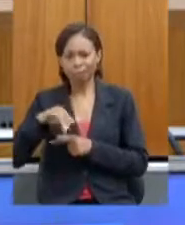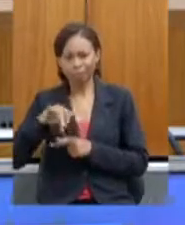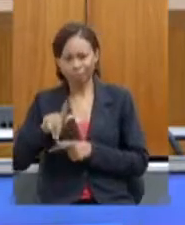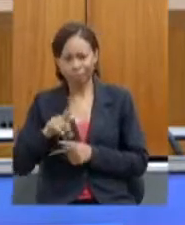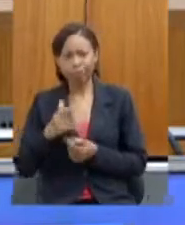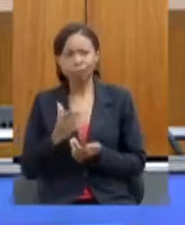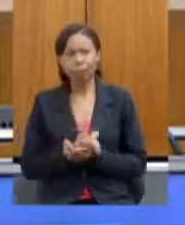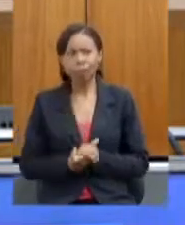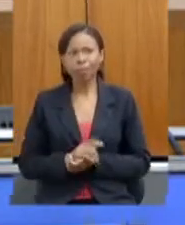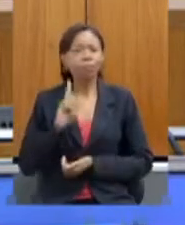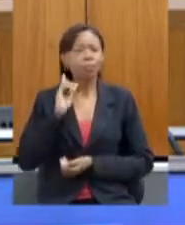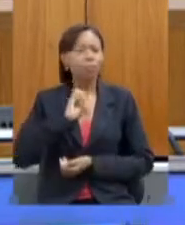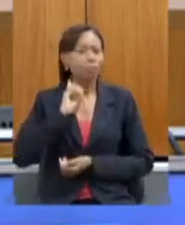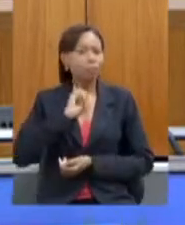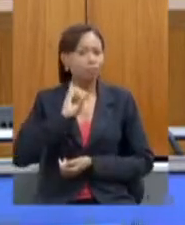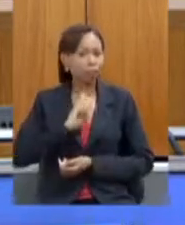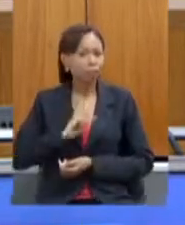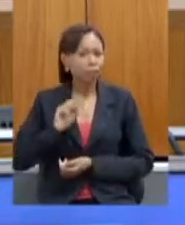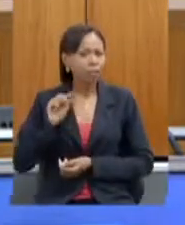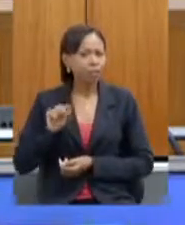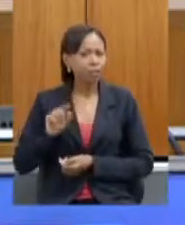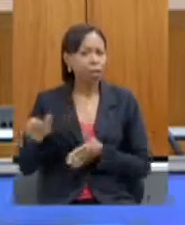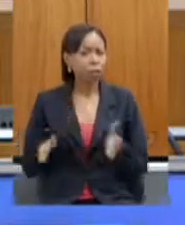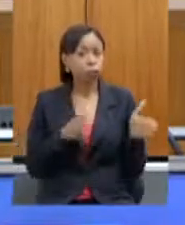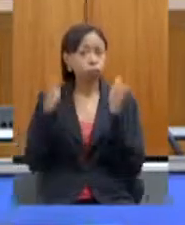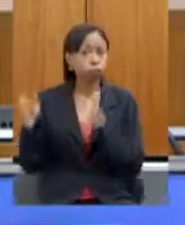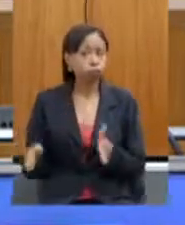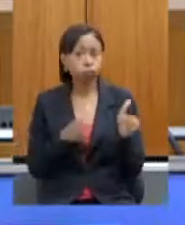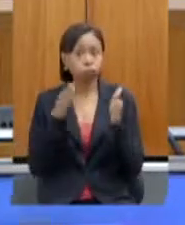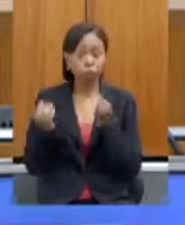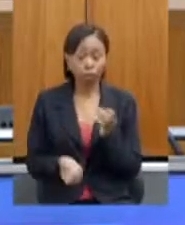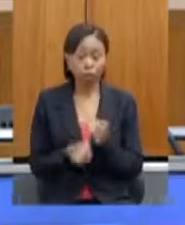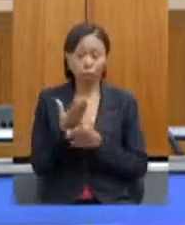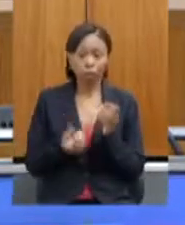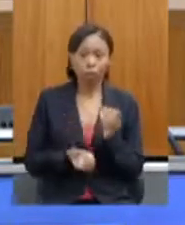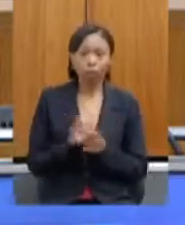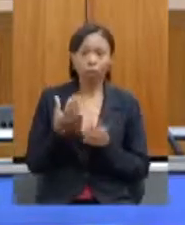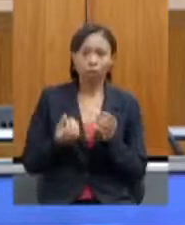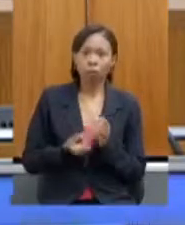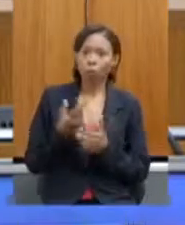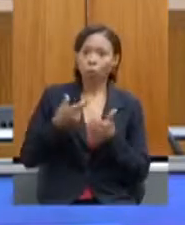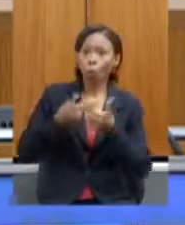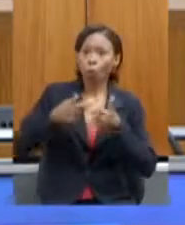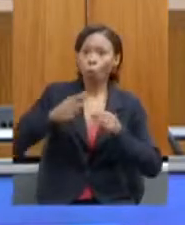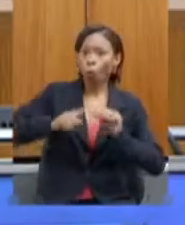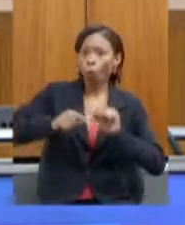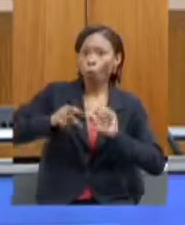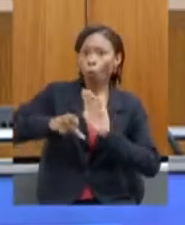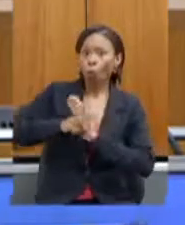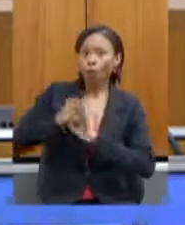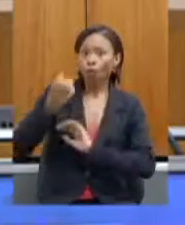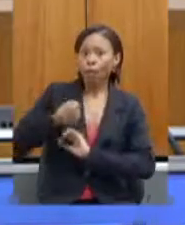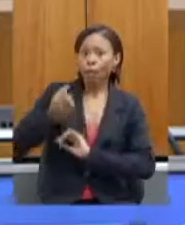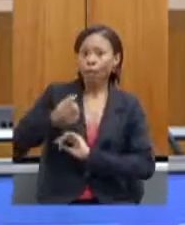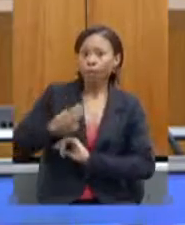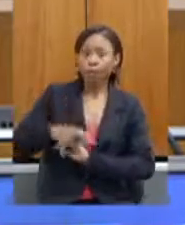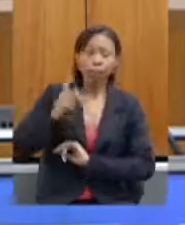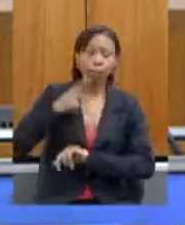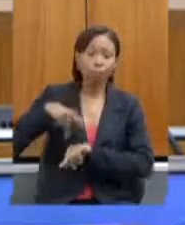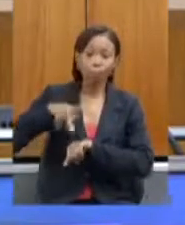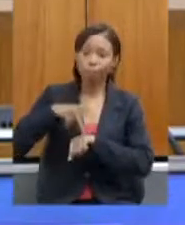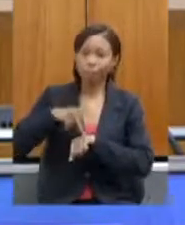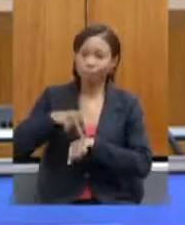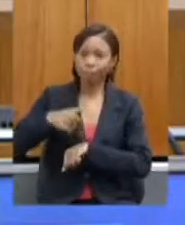ele é o maior produtor de laticínios do país então tudo isso nós temos a retaguarda do nosso